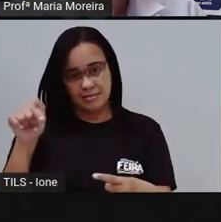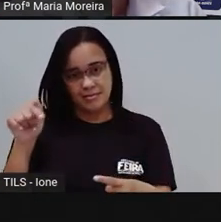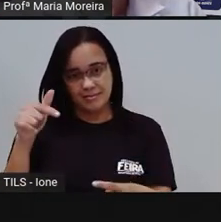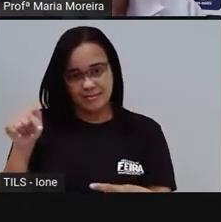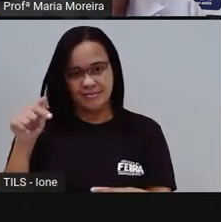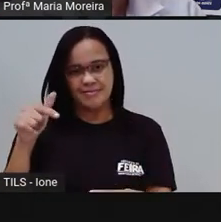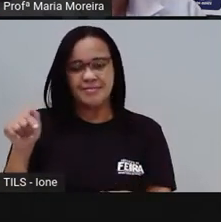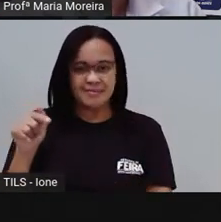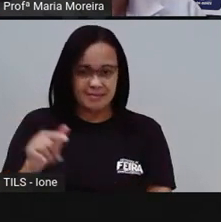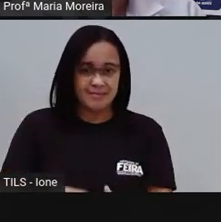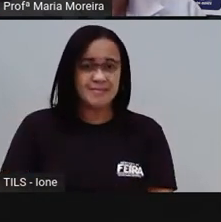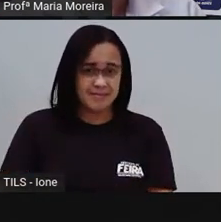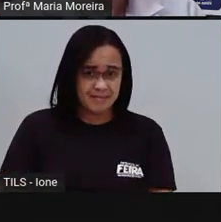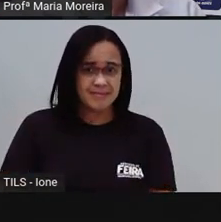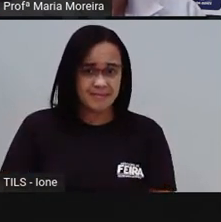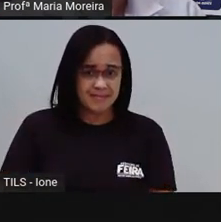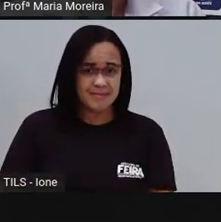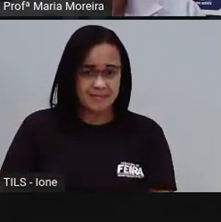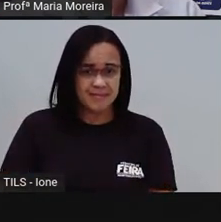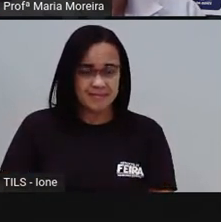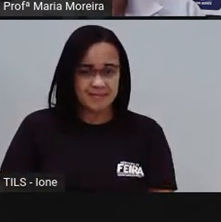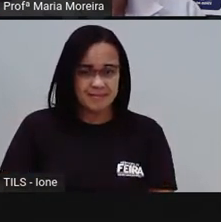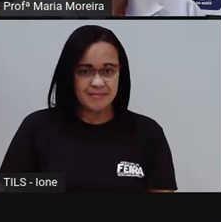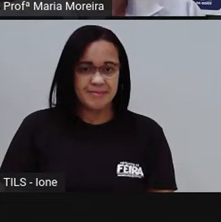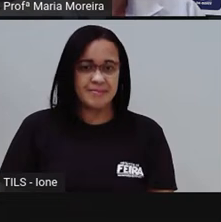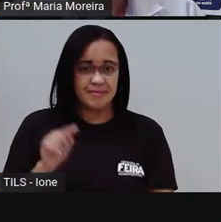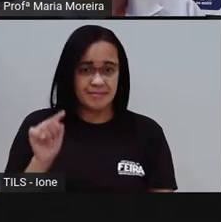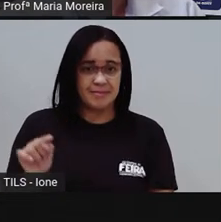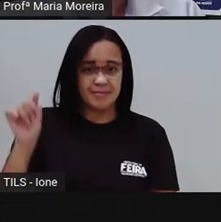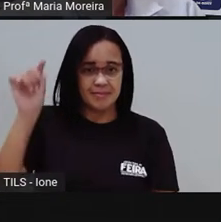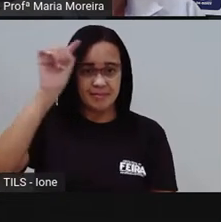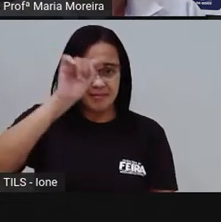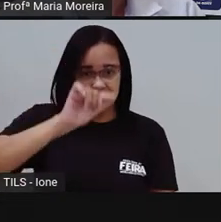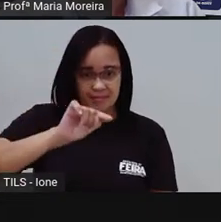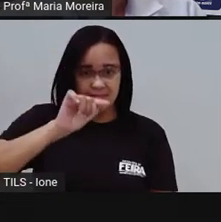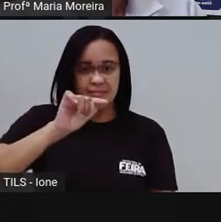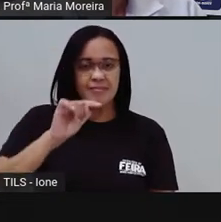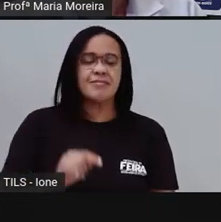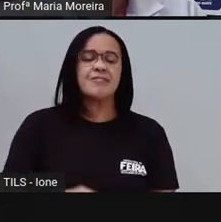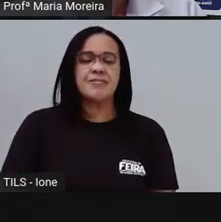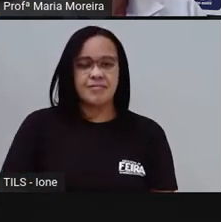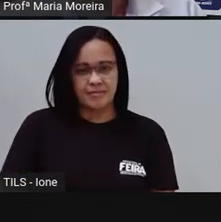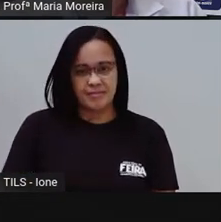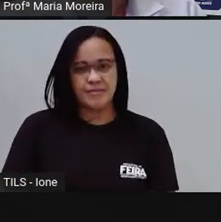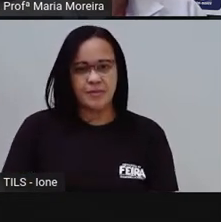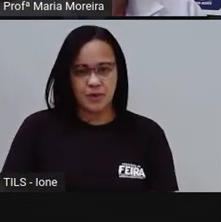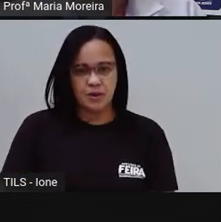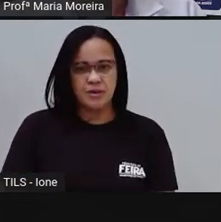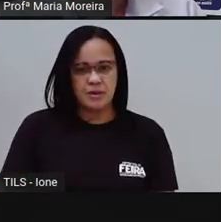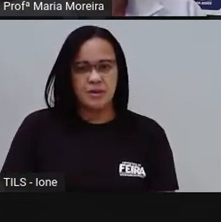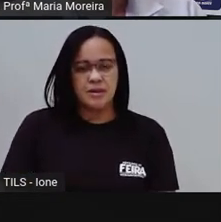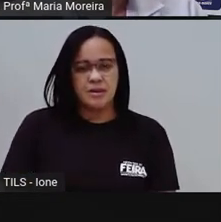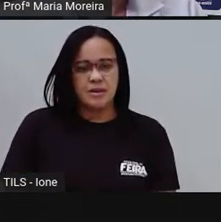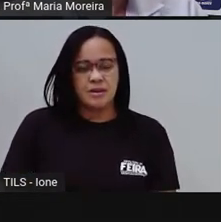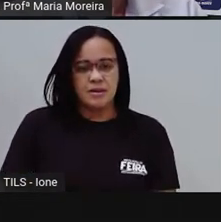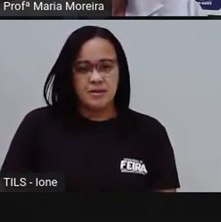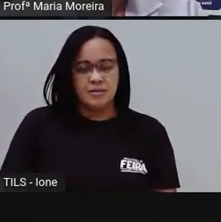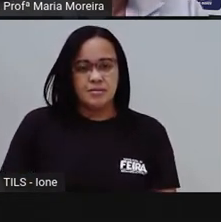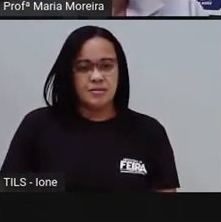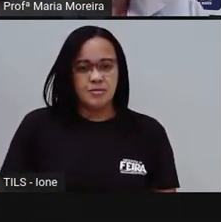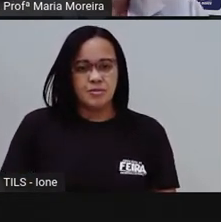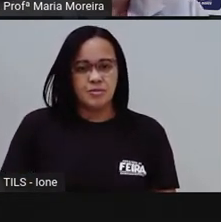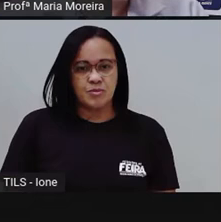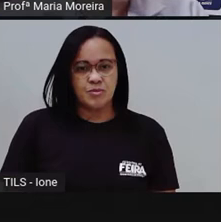17. E esse 1 aqui, eu não tenho centena aqui, é como se eu tivesse um 0 aqui. Então, 1 mais 0 é isso? Não.